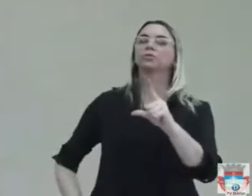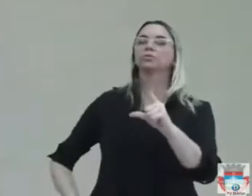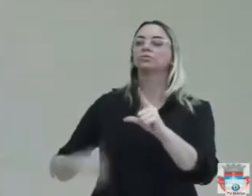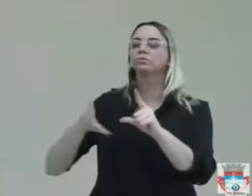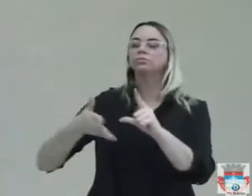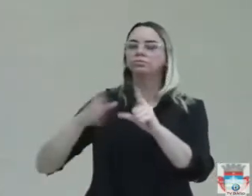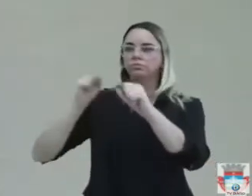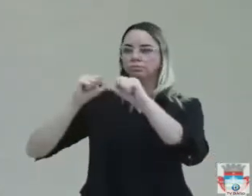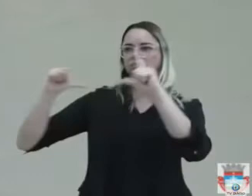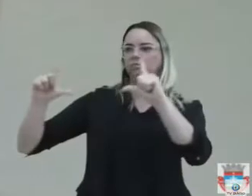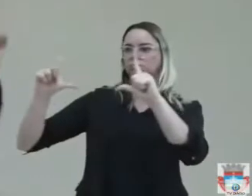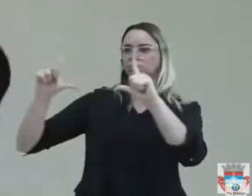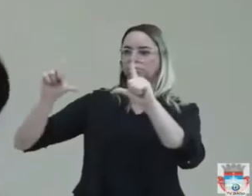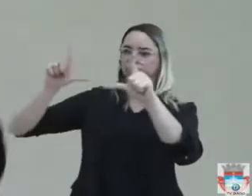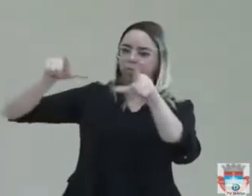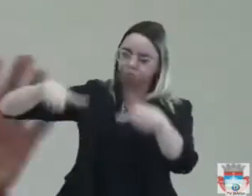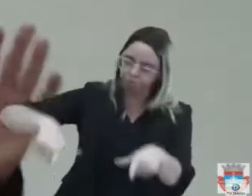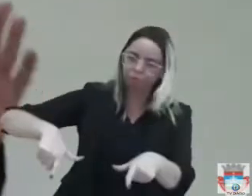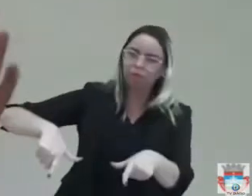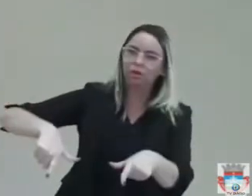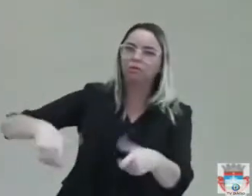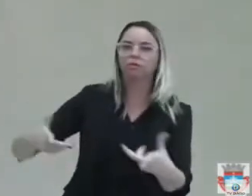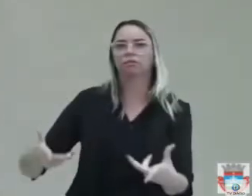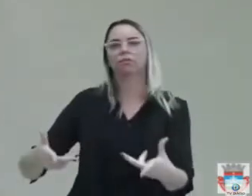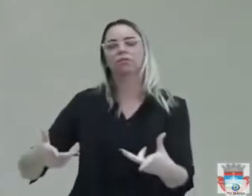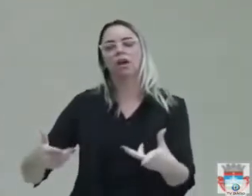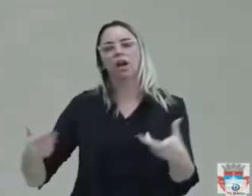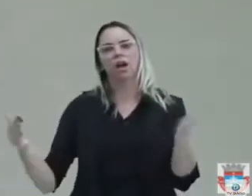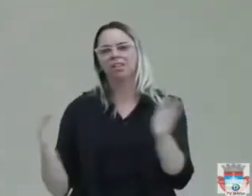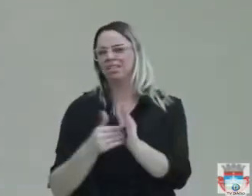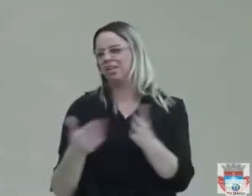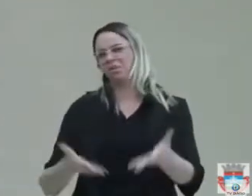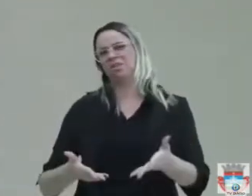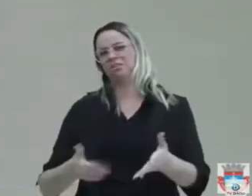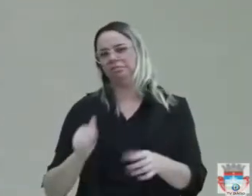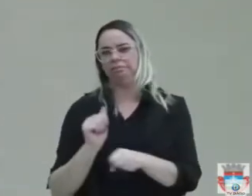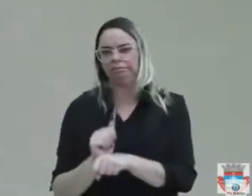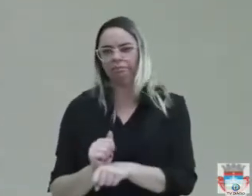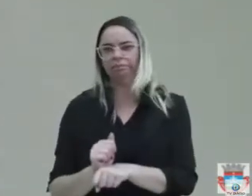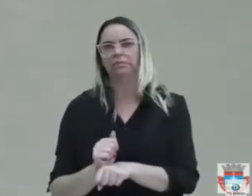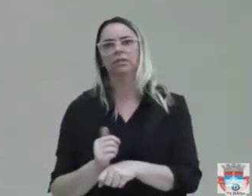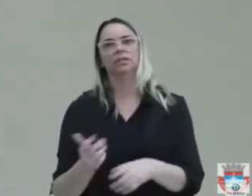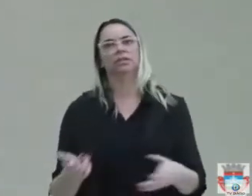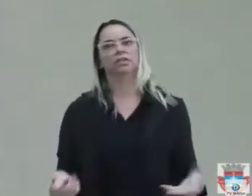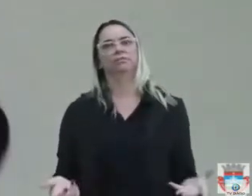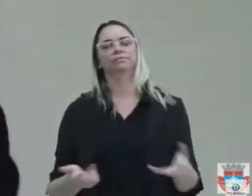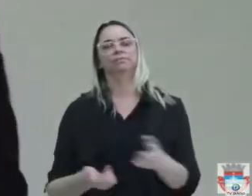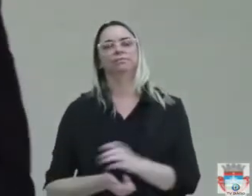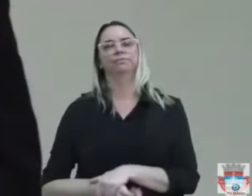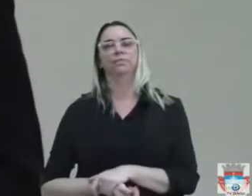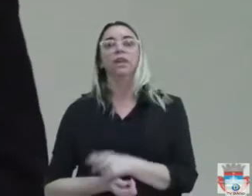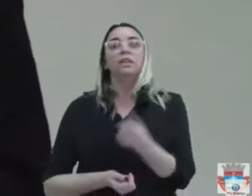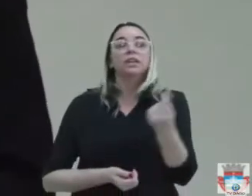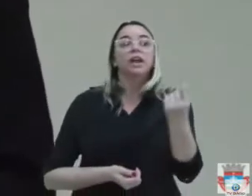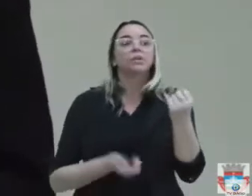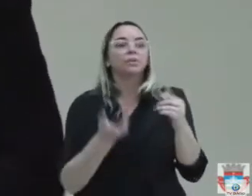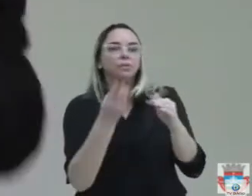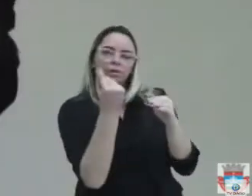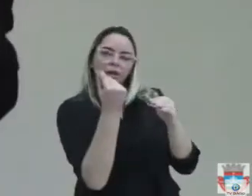placa caiu, pararam o calçamento, iniciaram, pararam, e até agora continua parado. Nós deixamos dinheiro aí